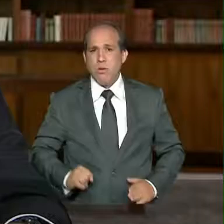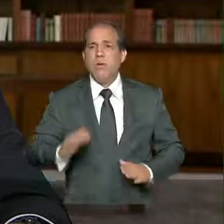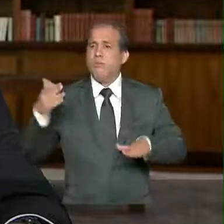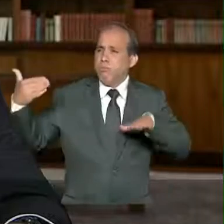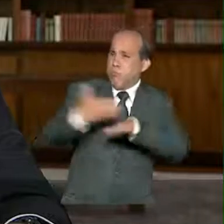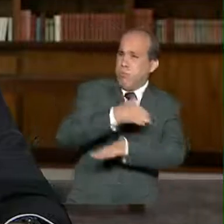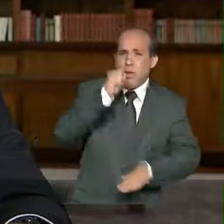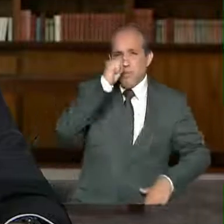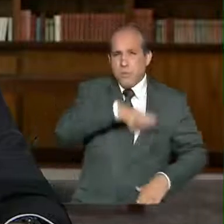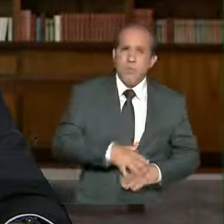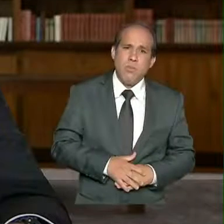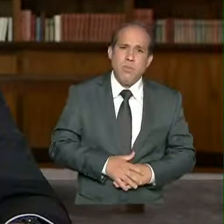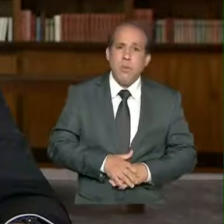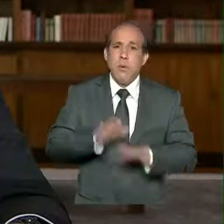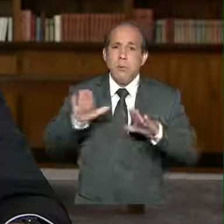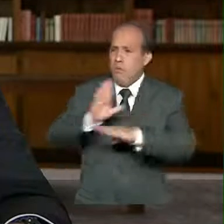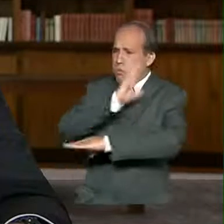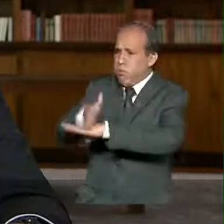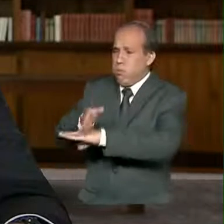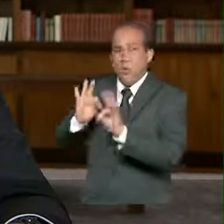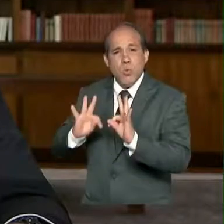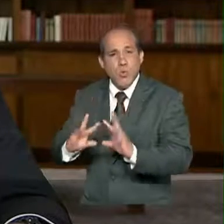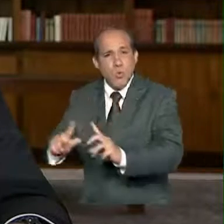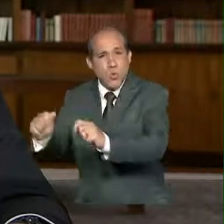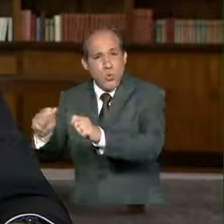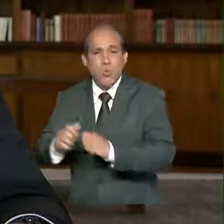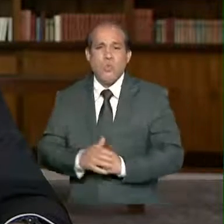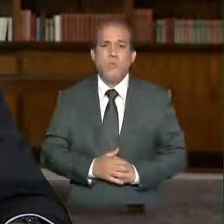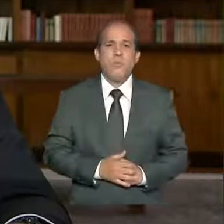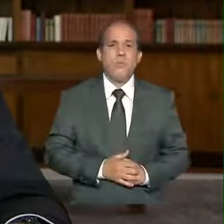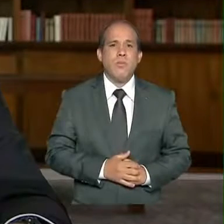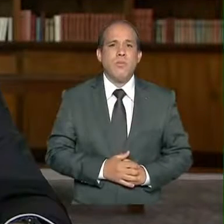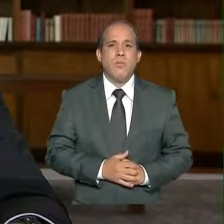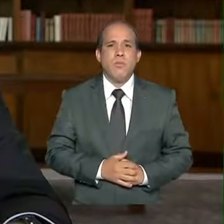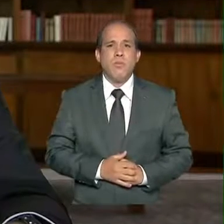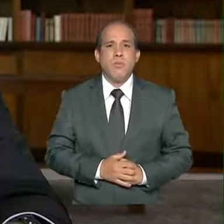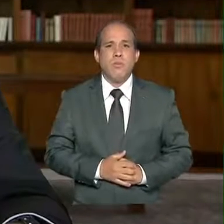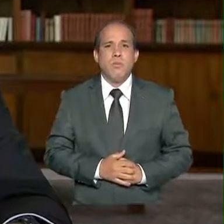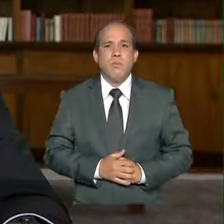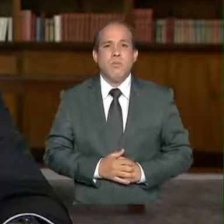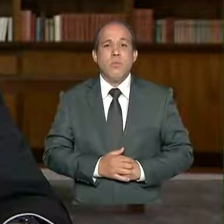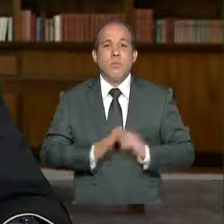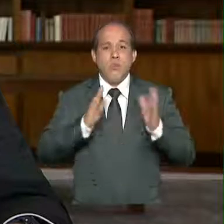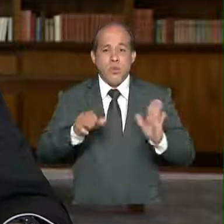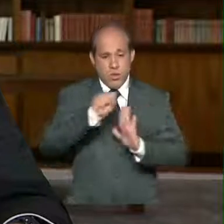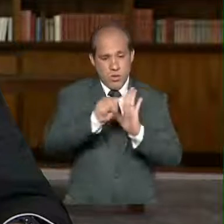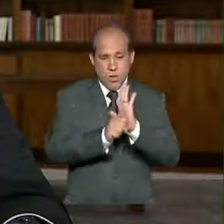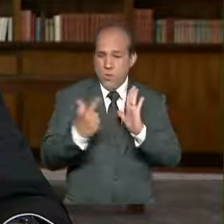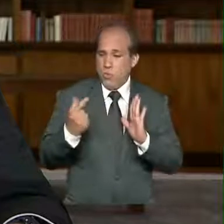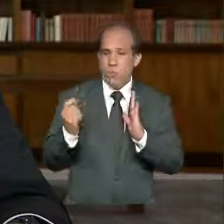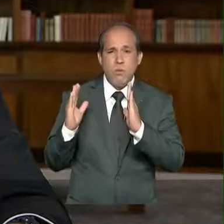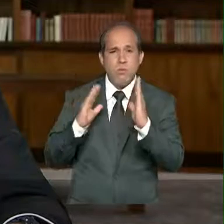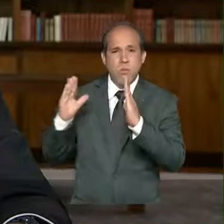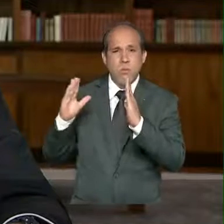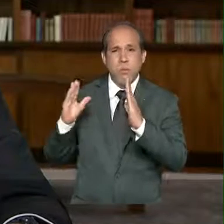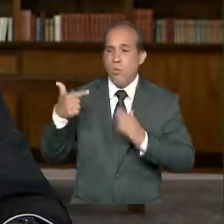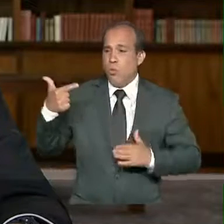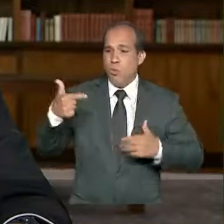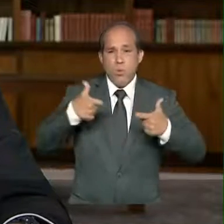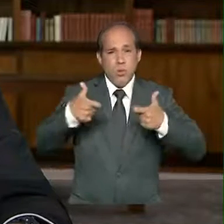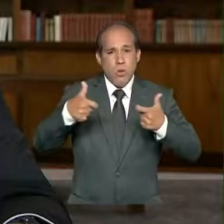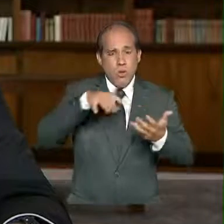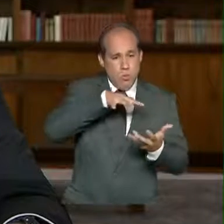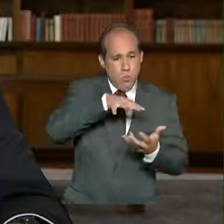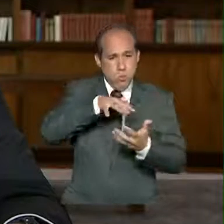invadidos e agredidos, derrotando a todos Já no século XX, durante a Segunda Guerra